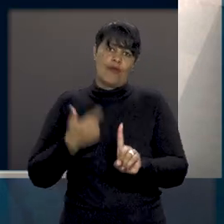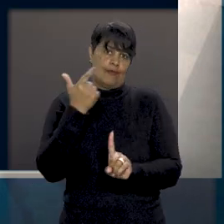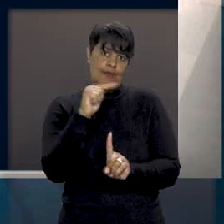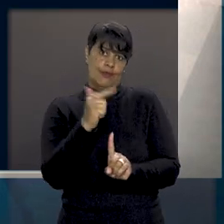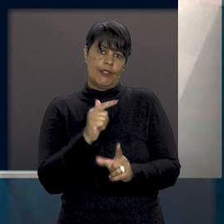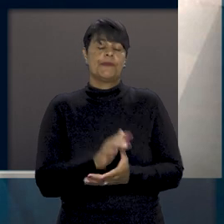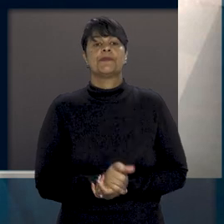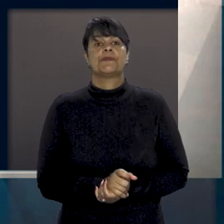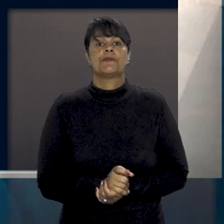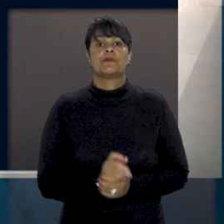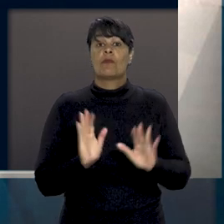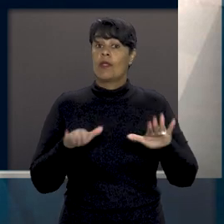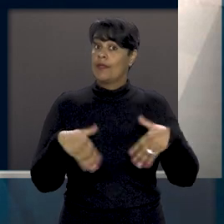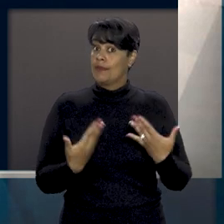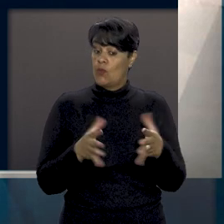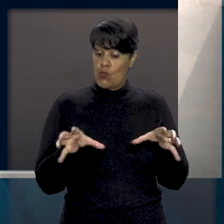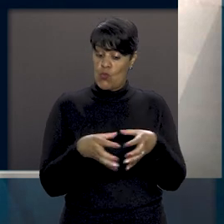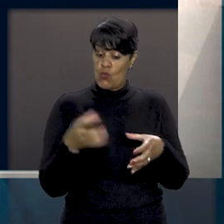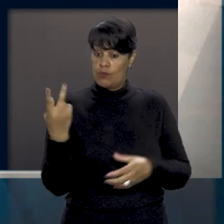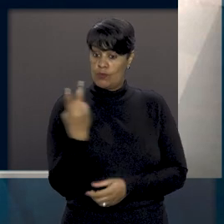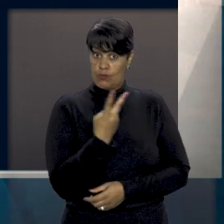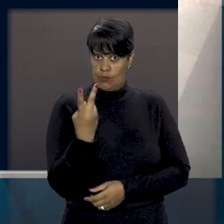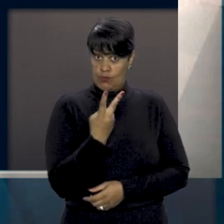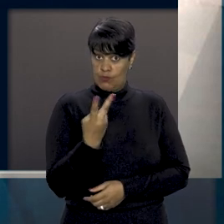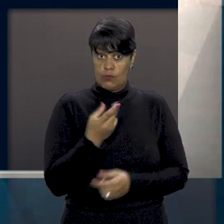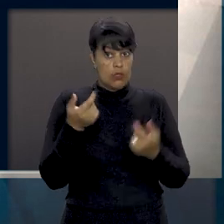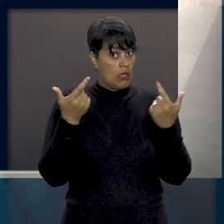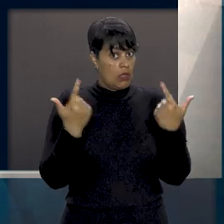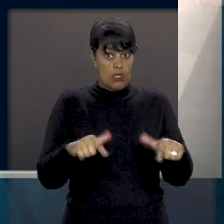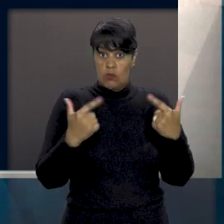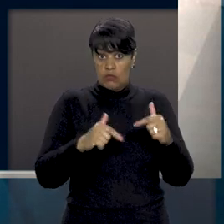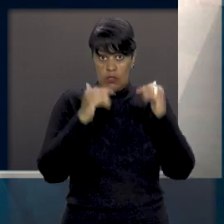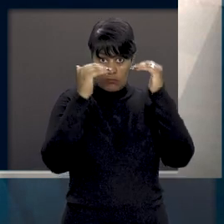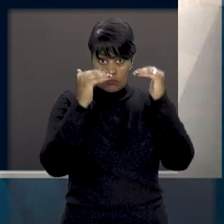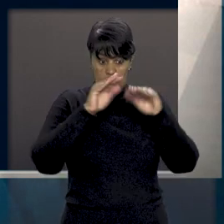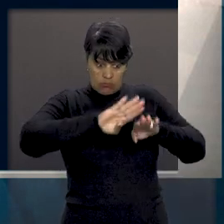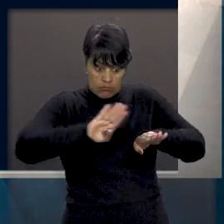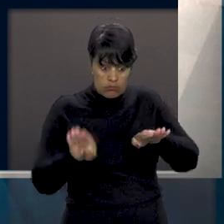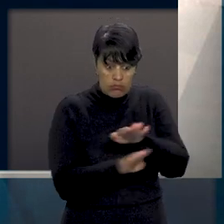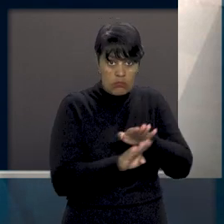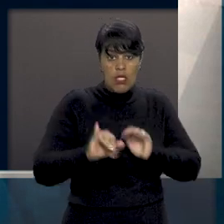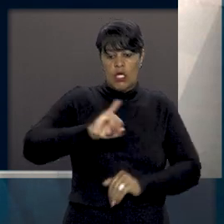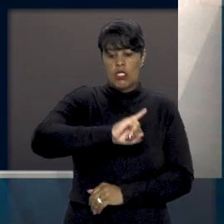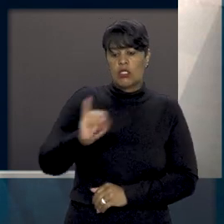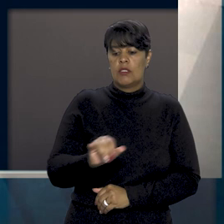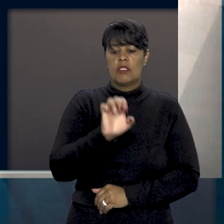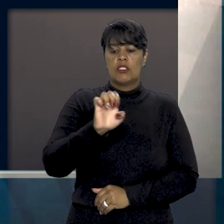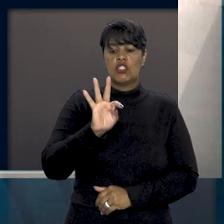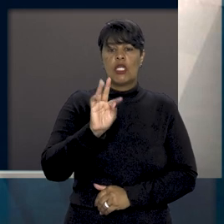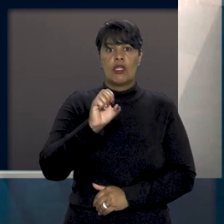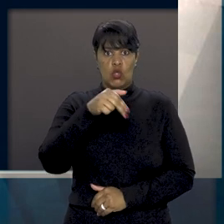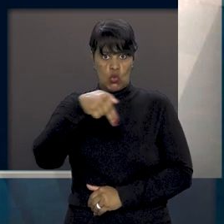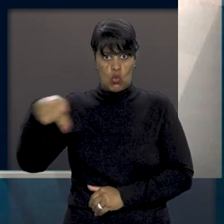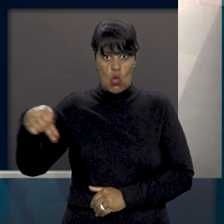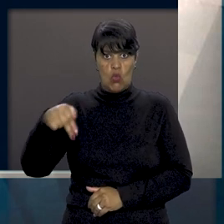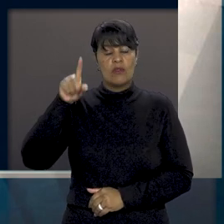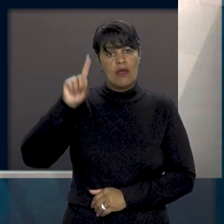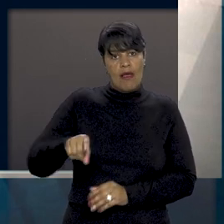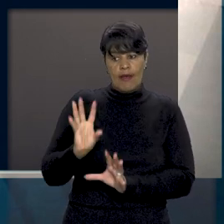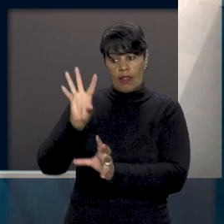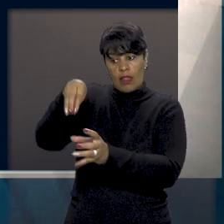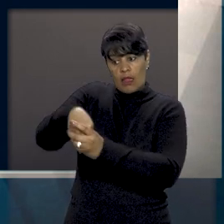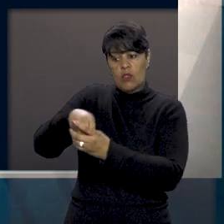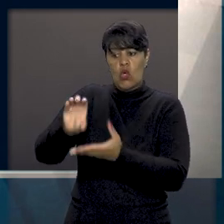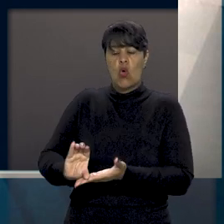Desta forma, para a segunda turma, não se sujeitam ao teto os getons recebidos por ministro de Estado, que integra conselho